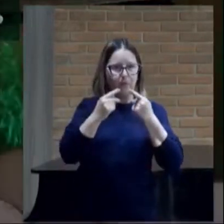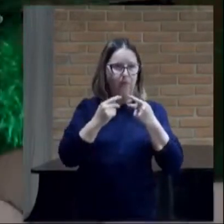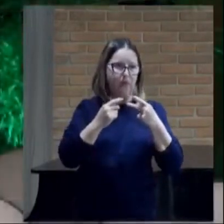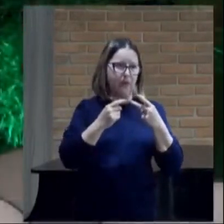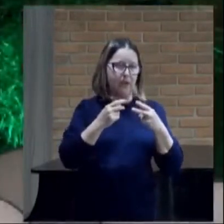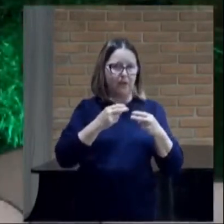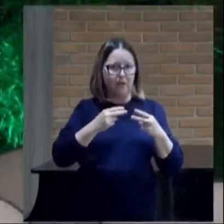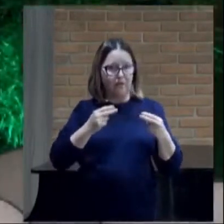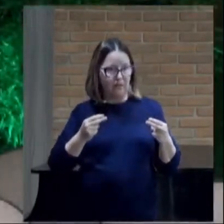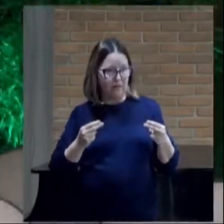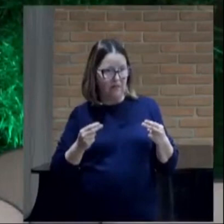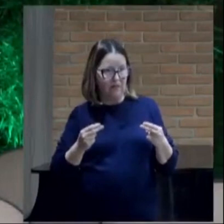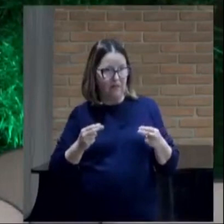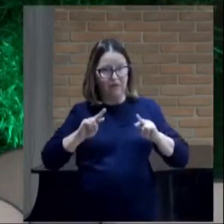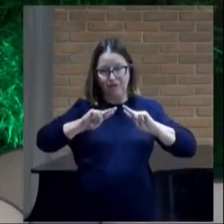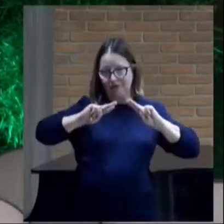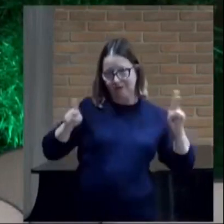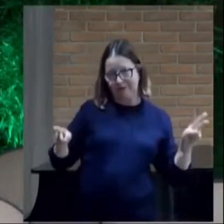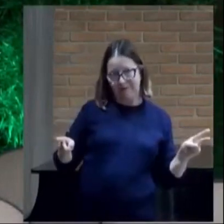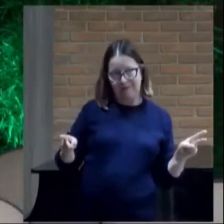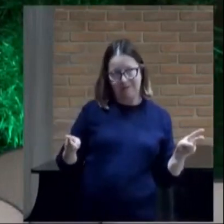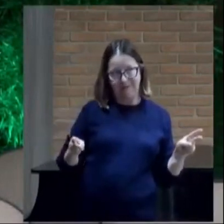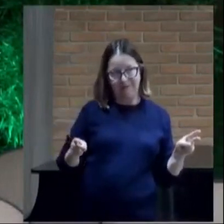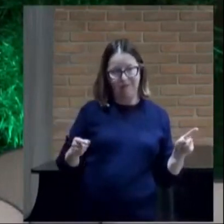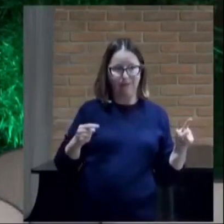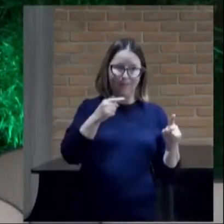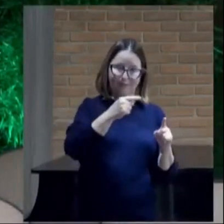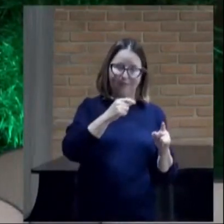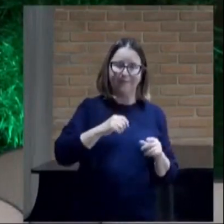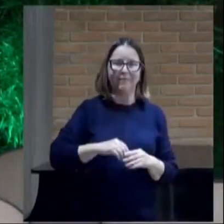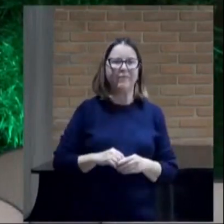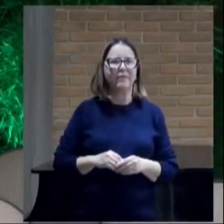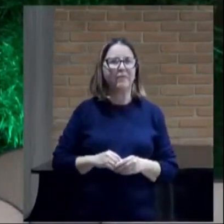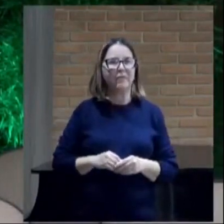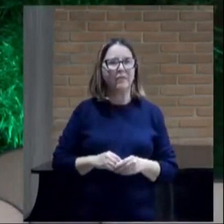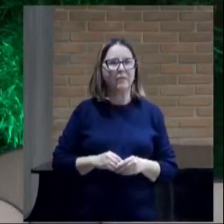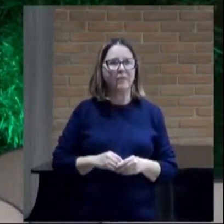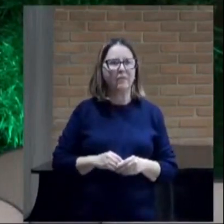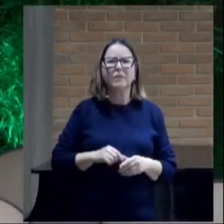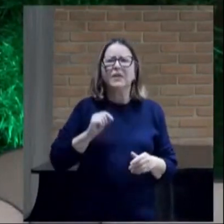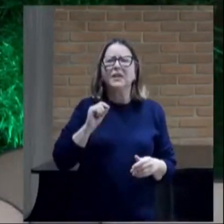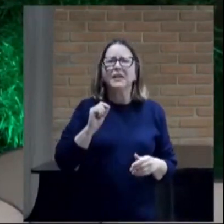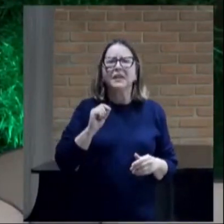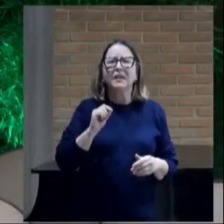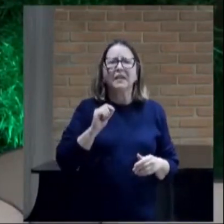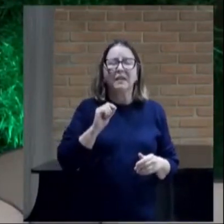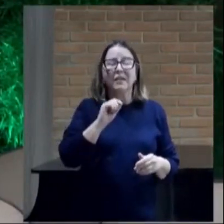Oi, agora começa. Quem é que vai enganar a Acabe?